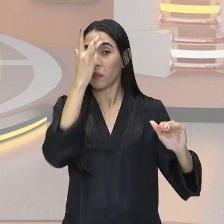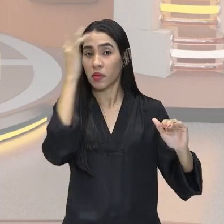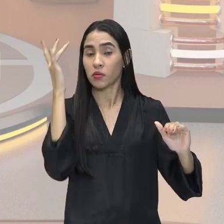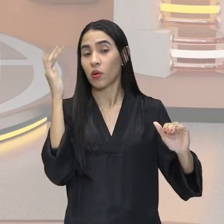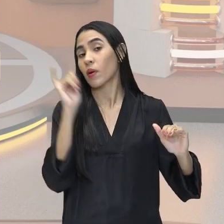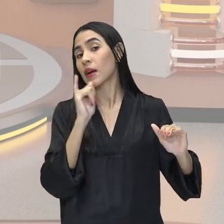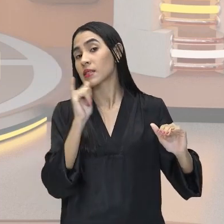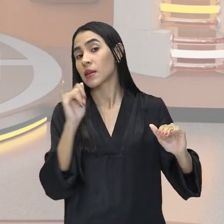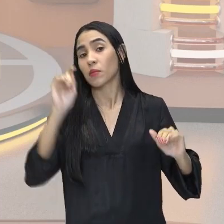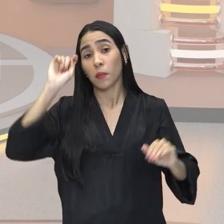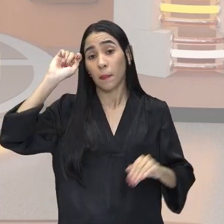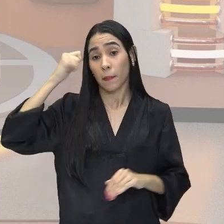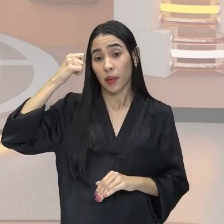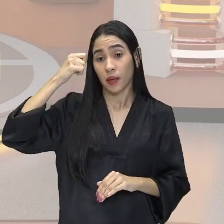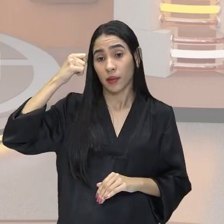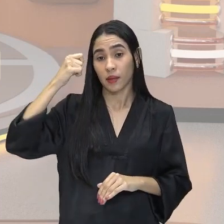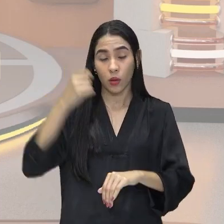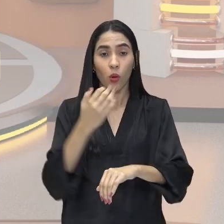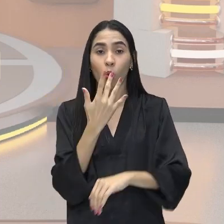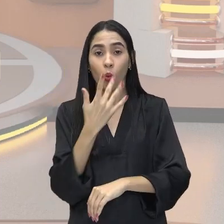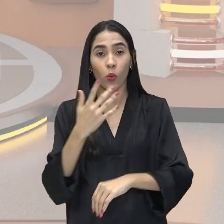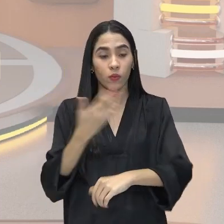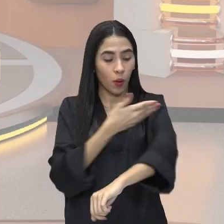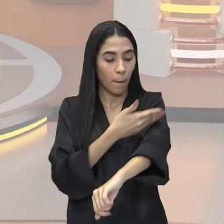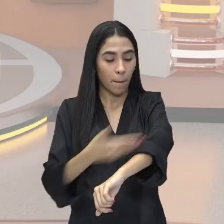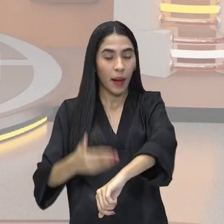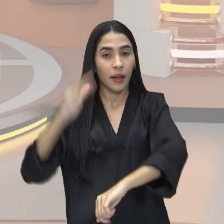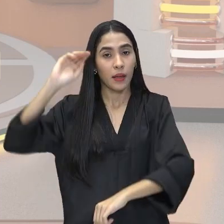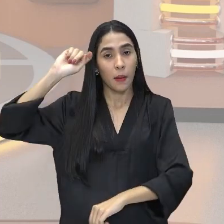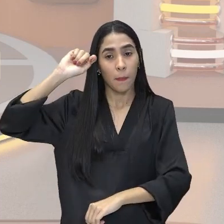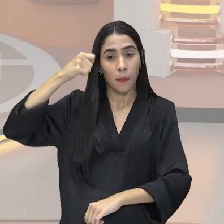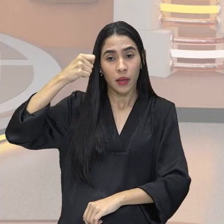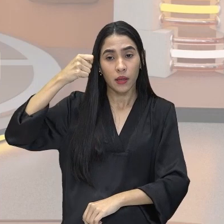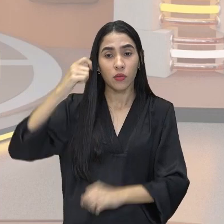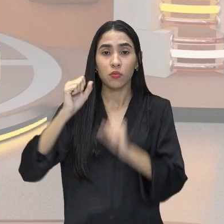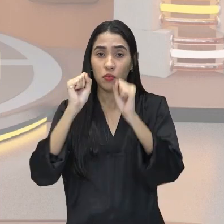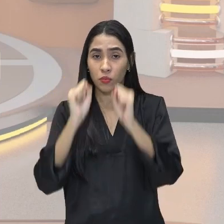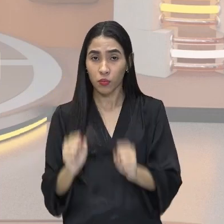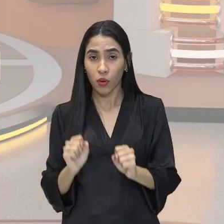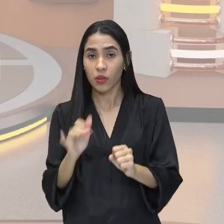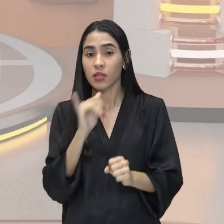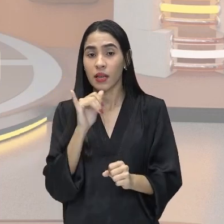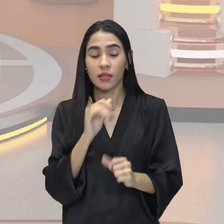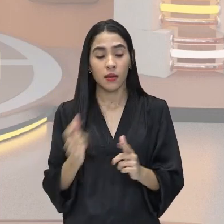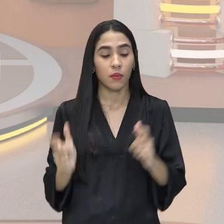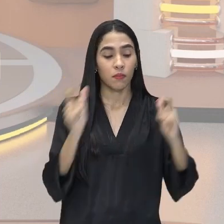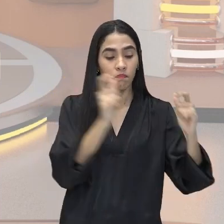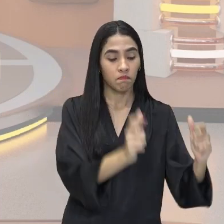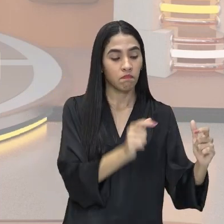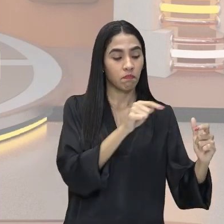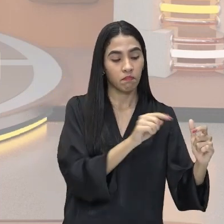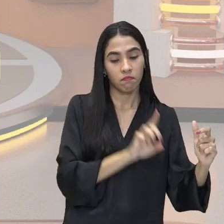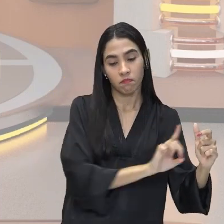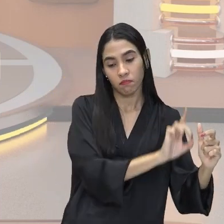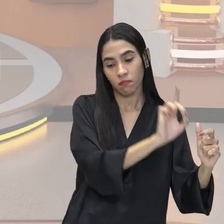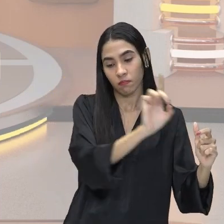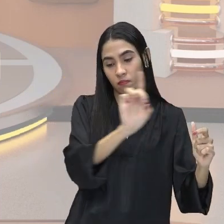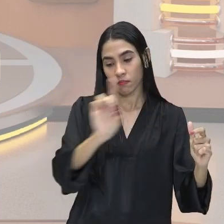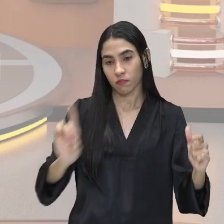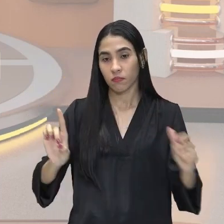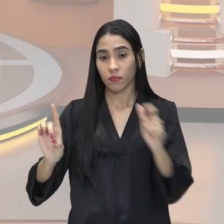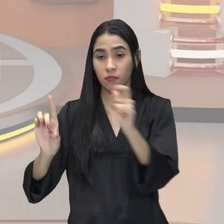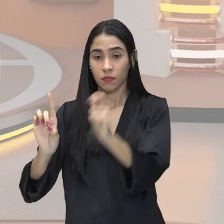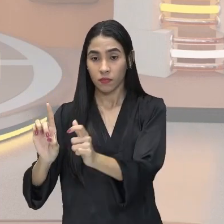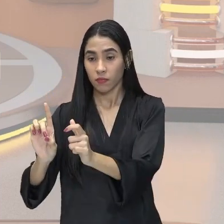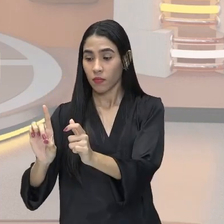assim, que é preta, da raça preta, ela pode sair de um ponto e ir para outro. Ou